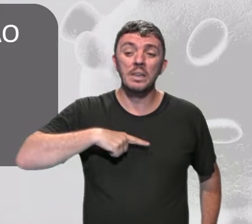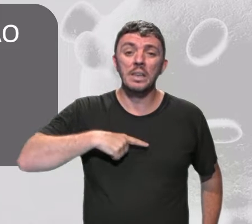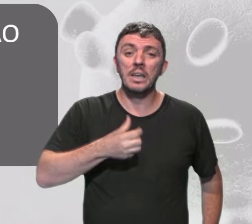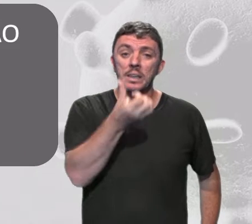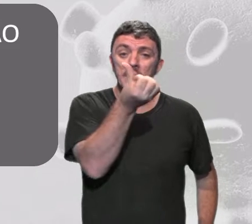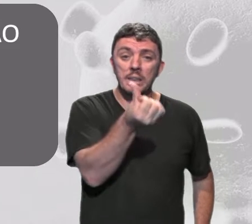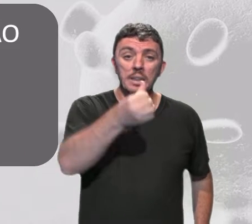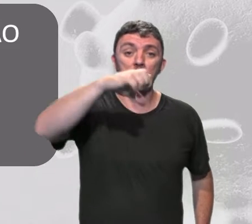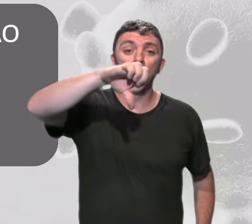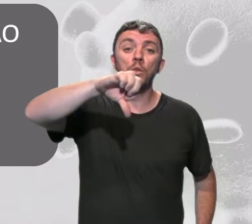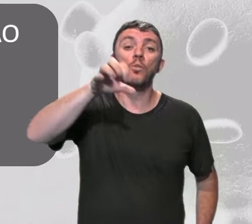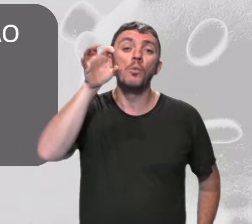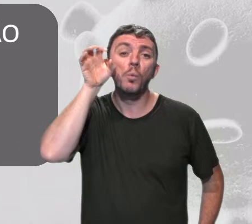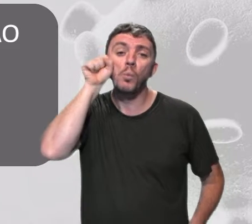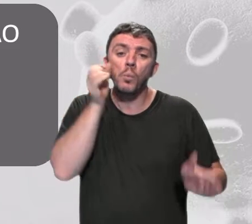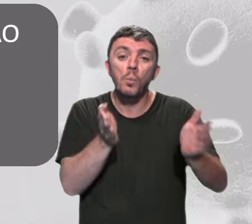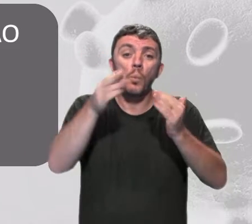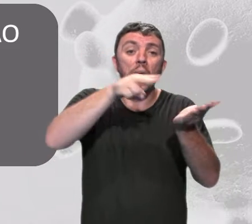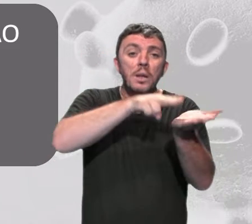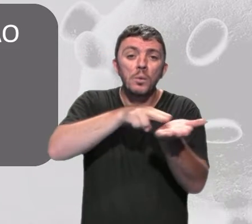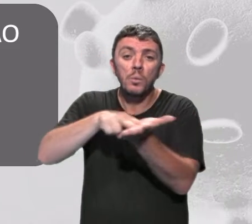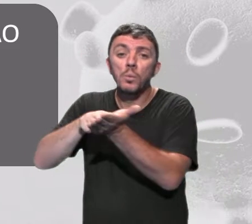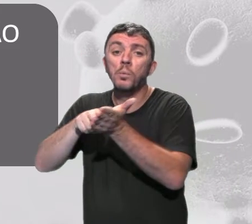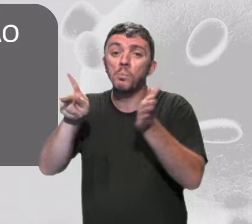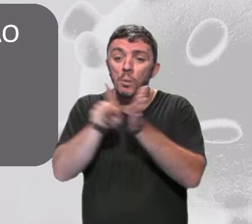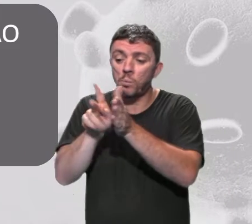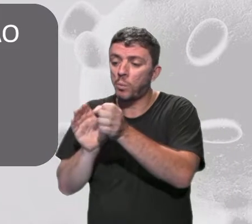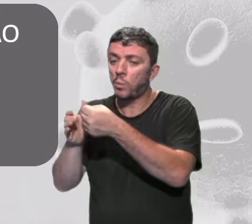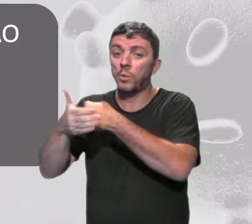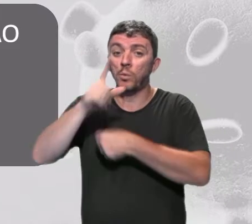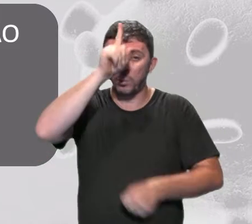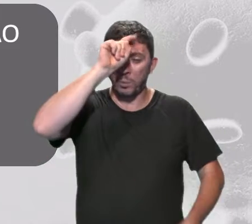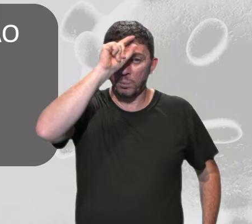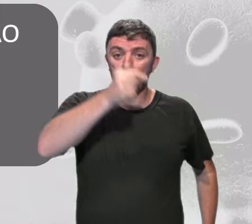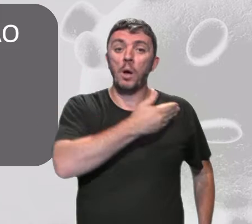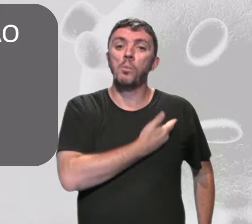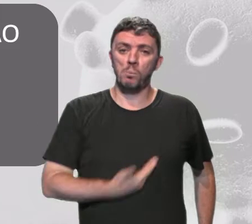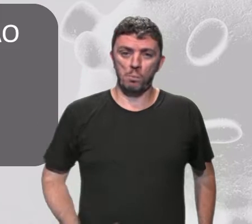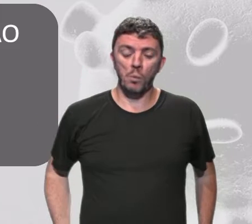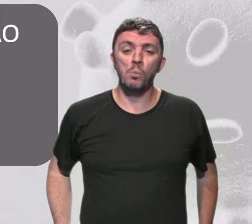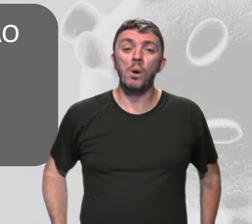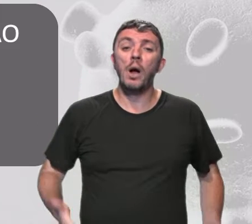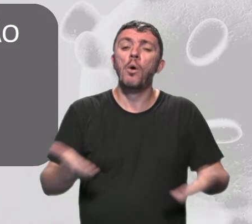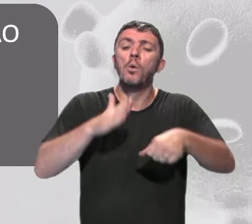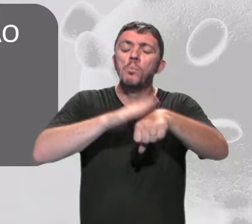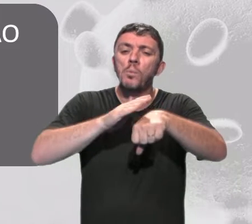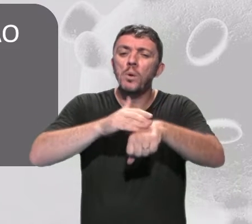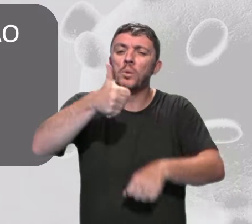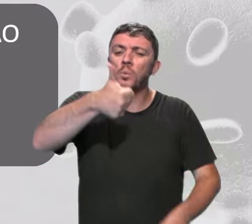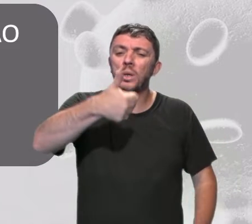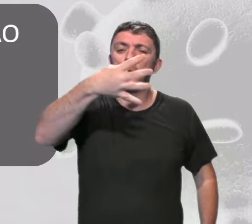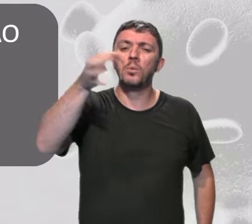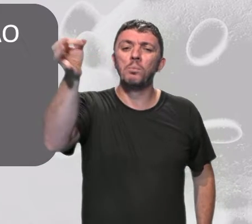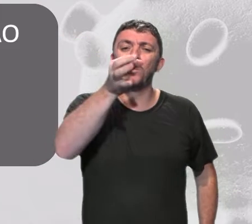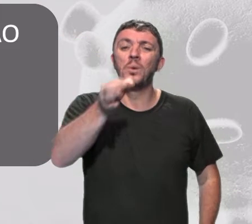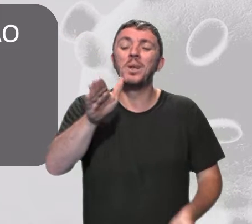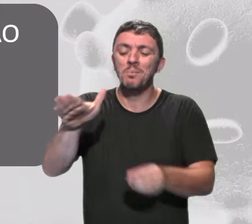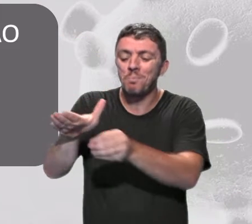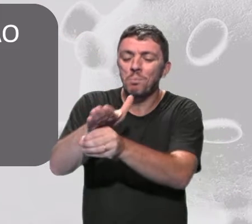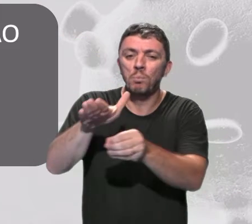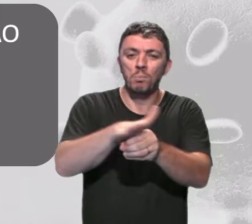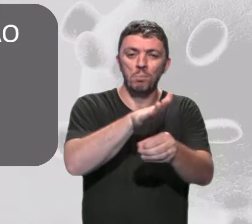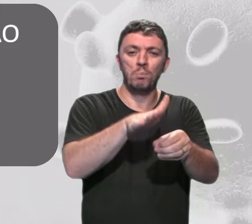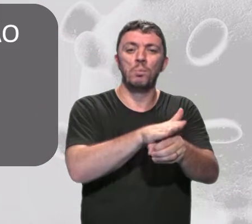leitos exclusivos para coronavírus no setor público, sendo que desse total, 14% estão